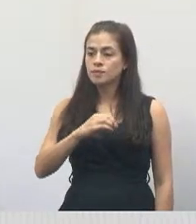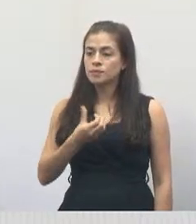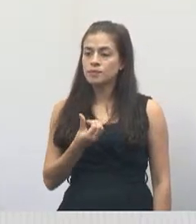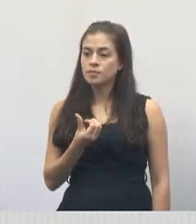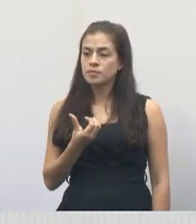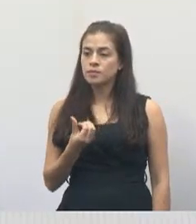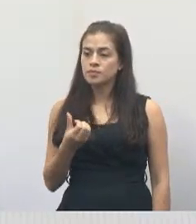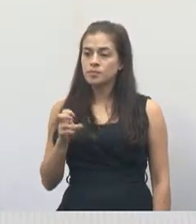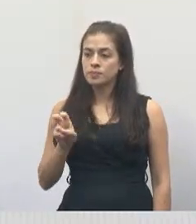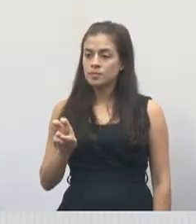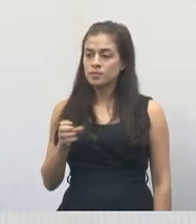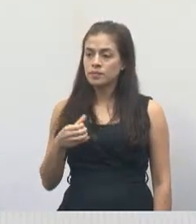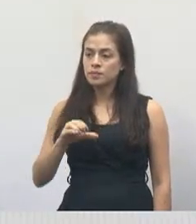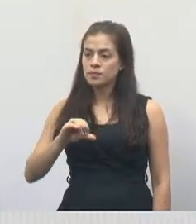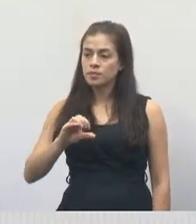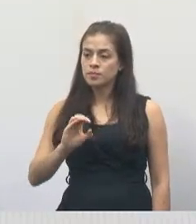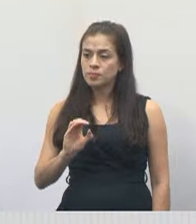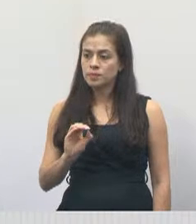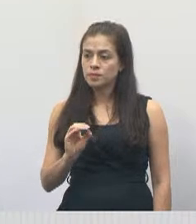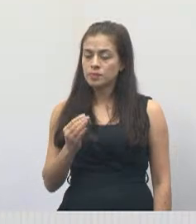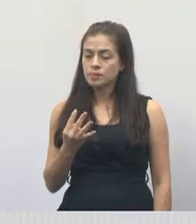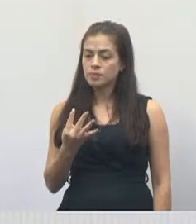9665-946.